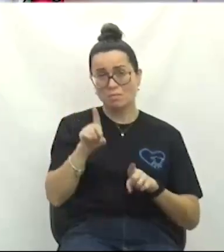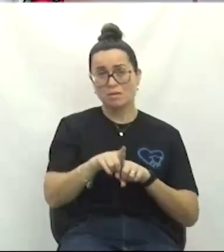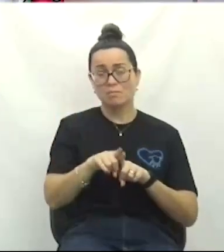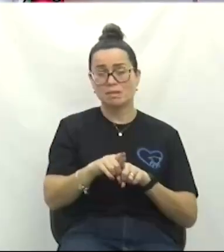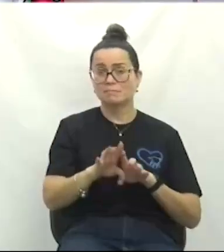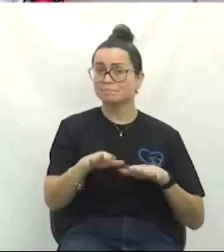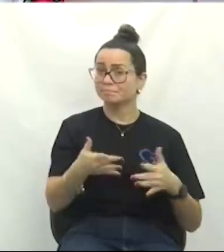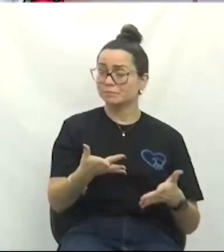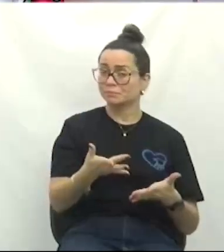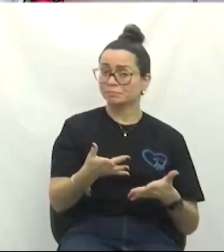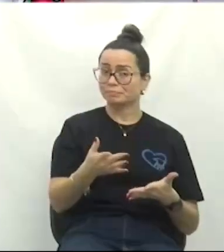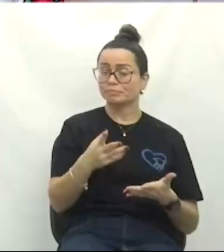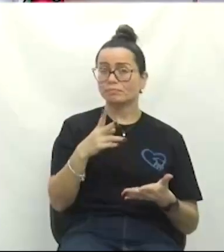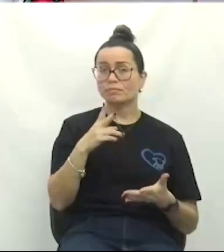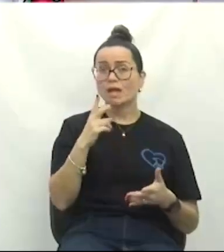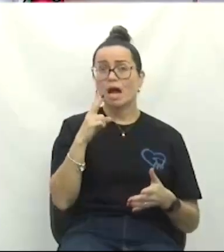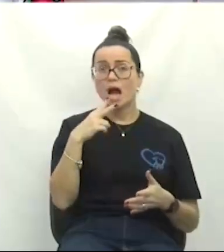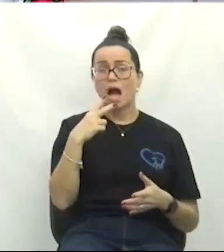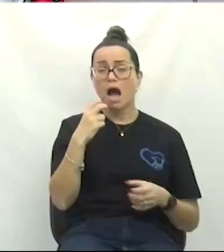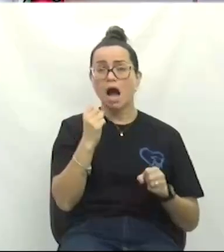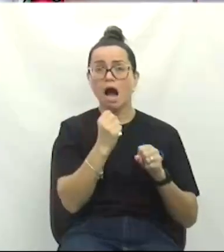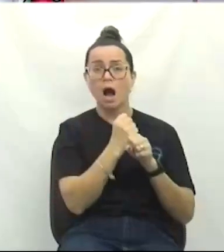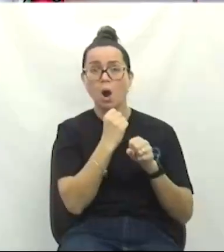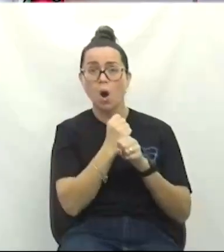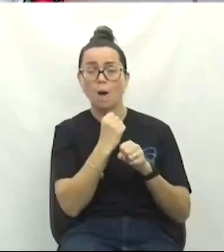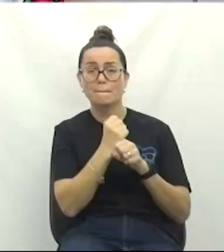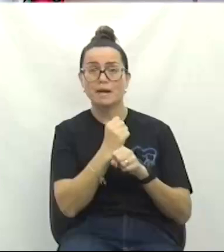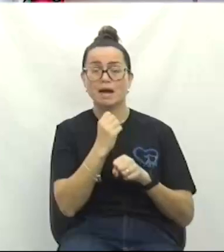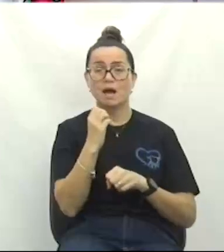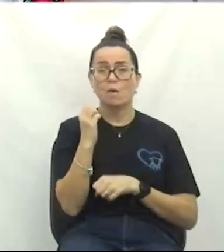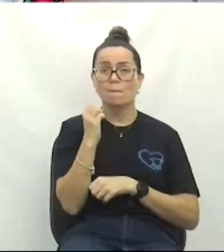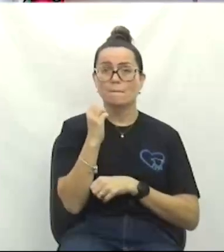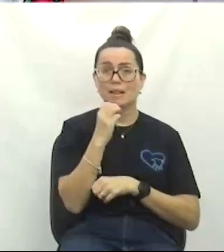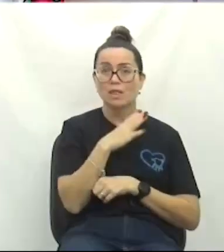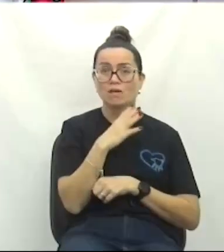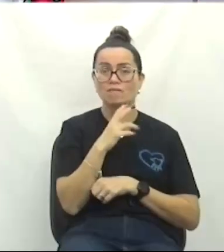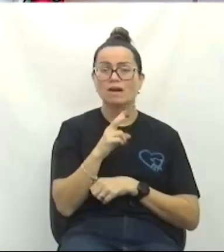essa obra é uma nova via rápida, só que muito mais cara.